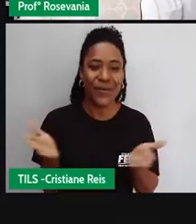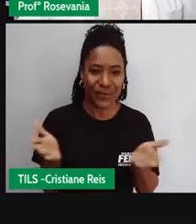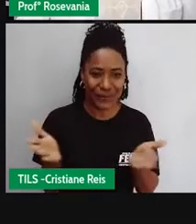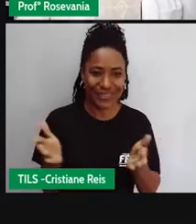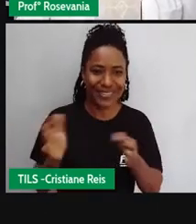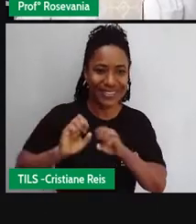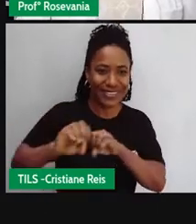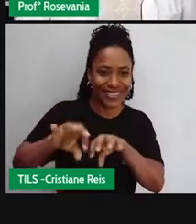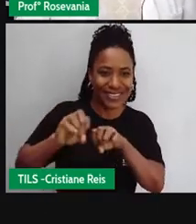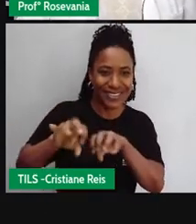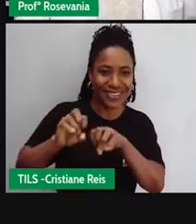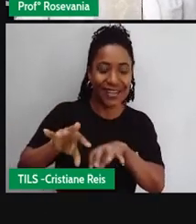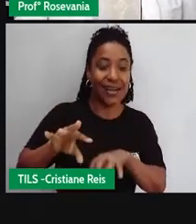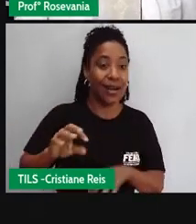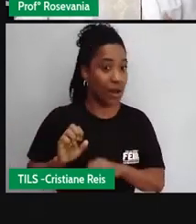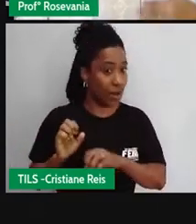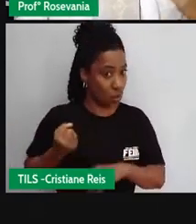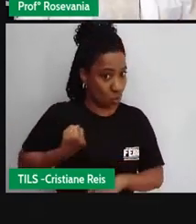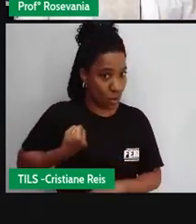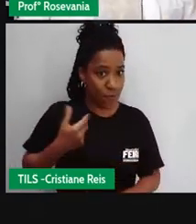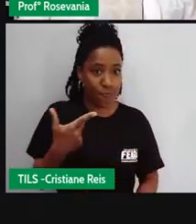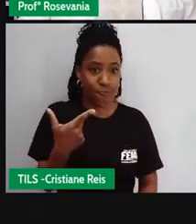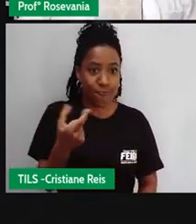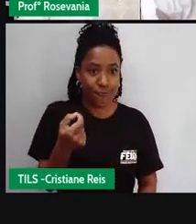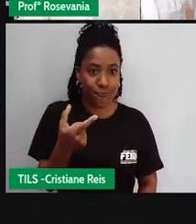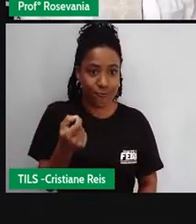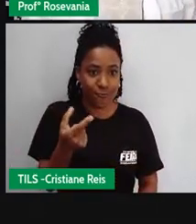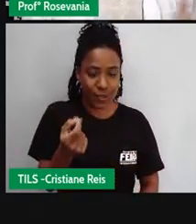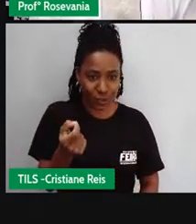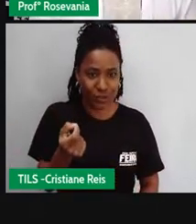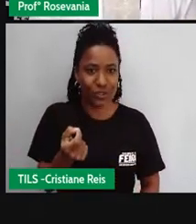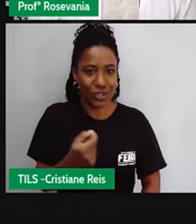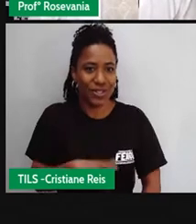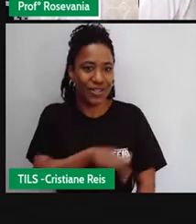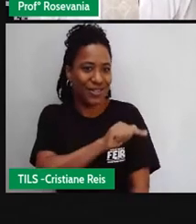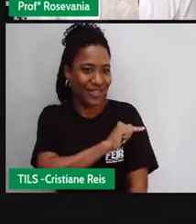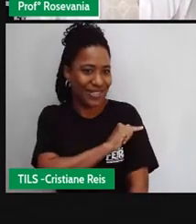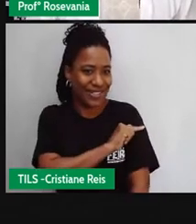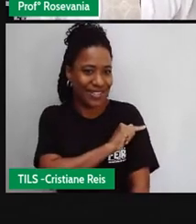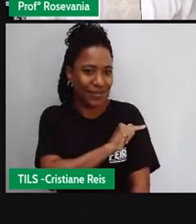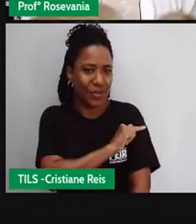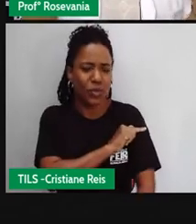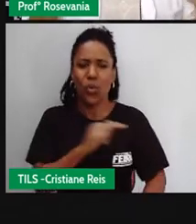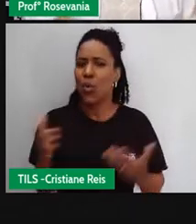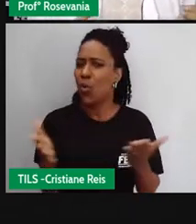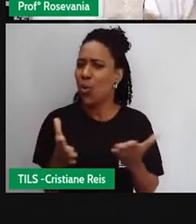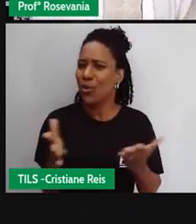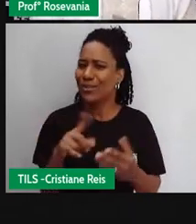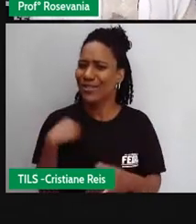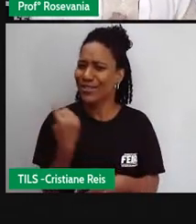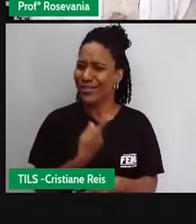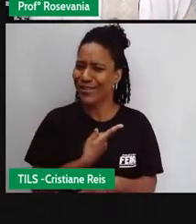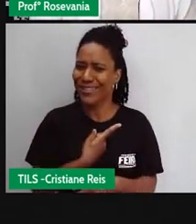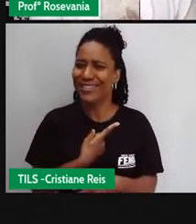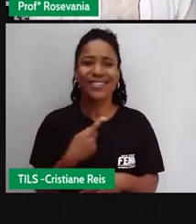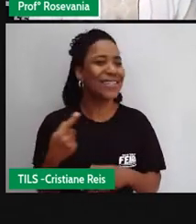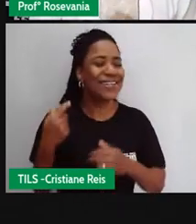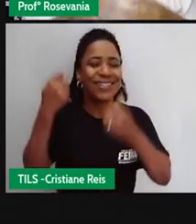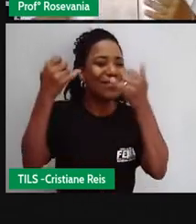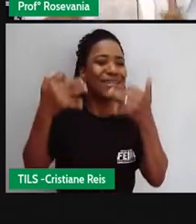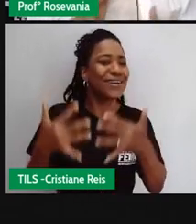20 para sétimo ano. O que será que nós vamos falar nessa aula maravilhosa, que eu adoro essa disciplina